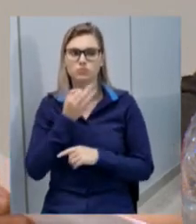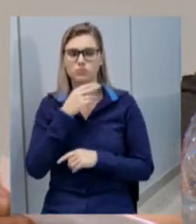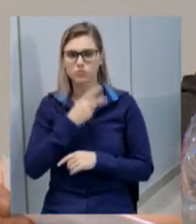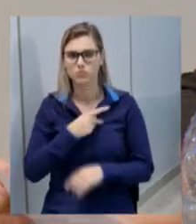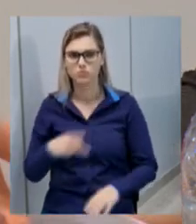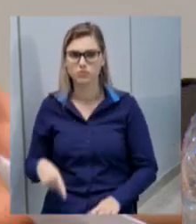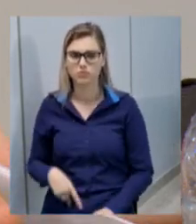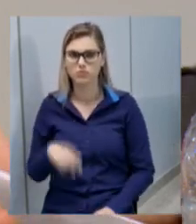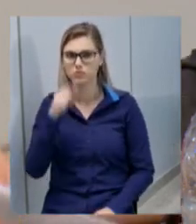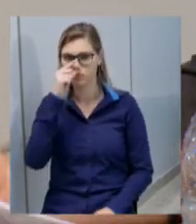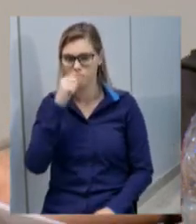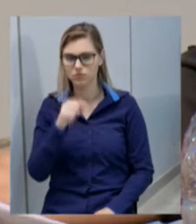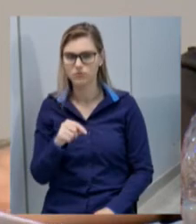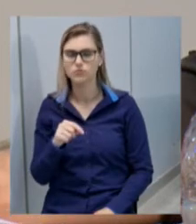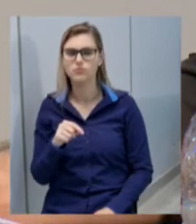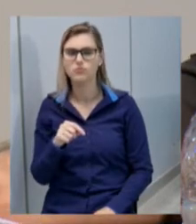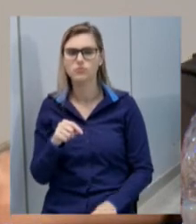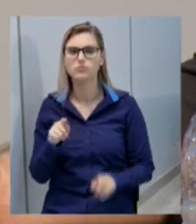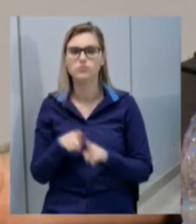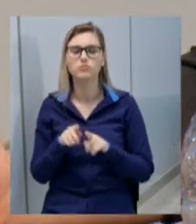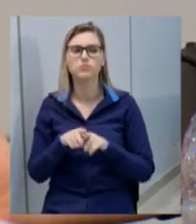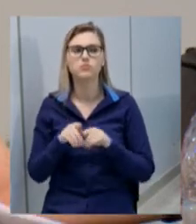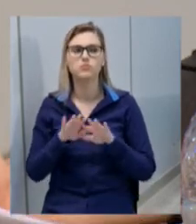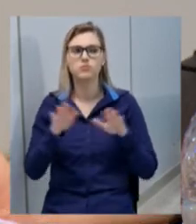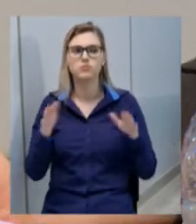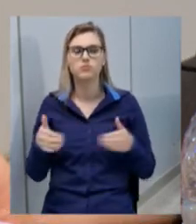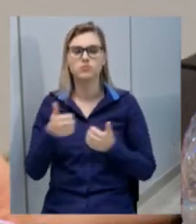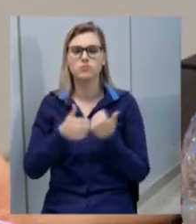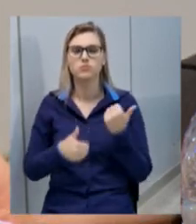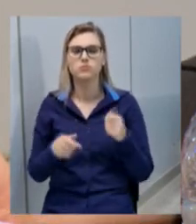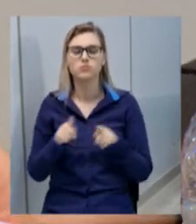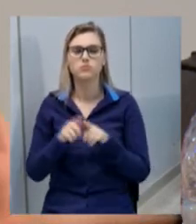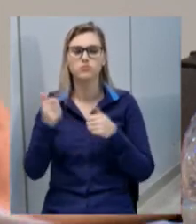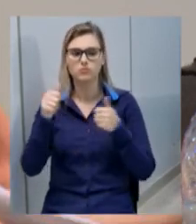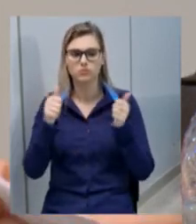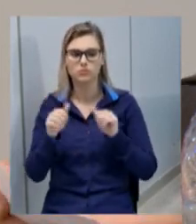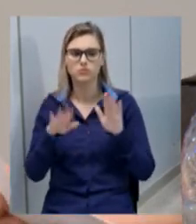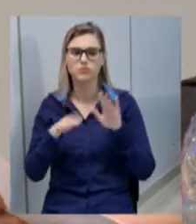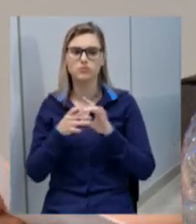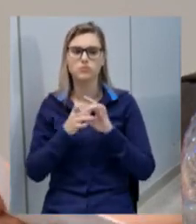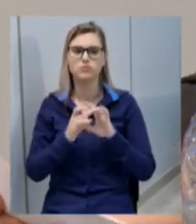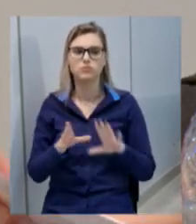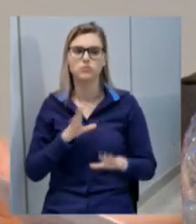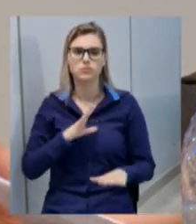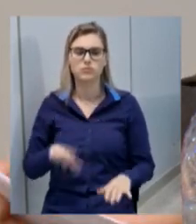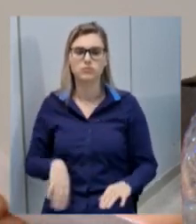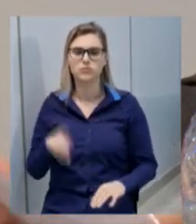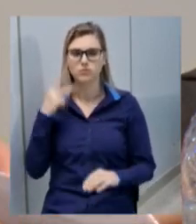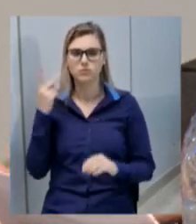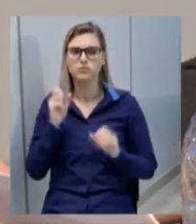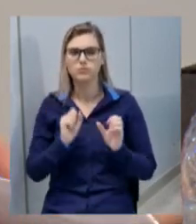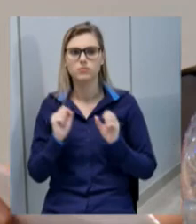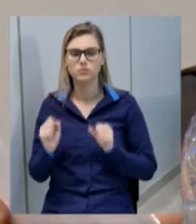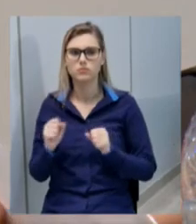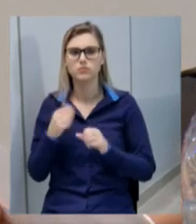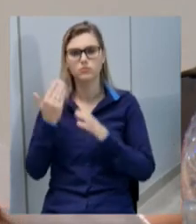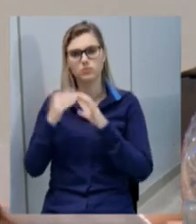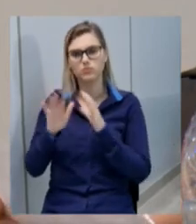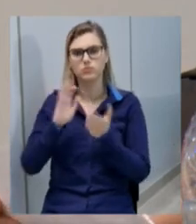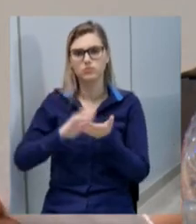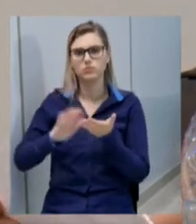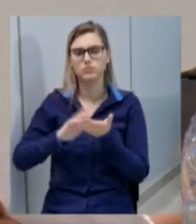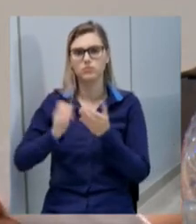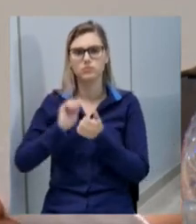da mesa diretor que pudesse analisar também às vezes na sobra da Câmara a possibilidade de fazer esse repasse à Secretaria de